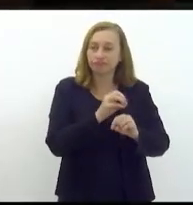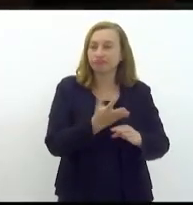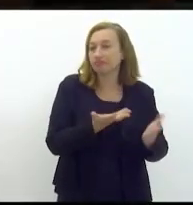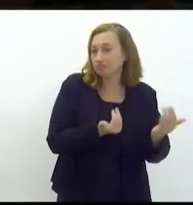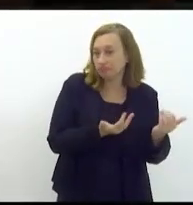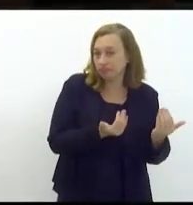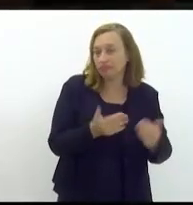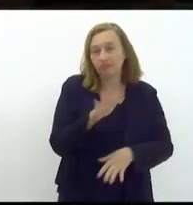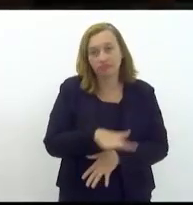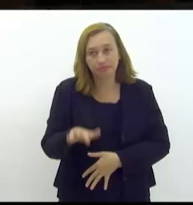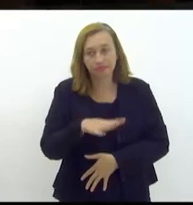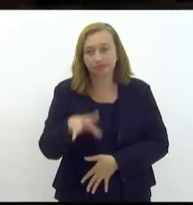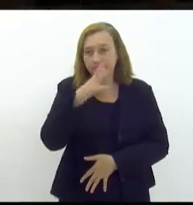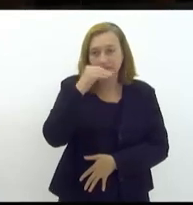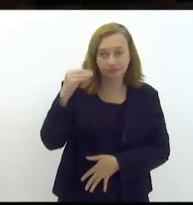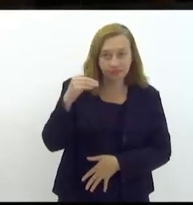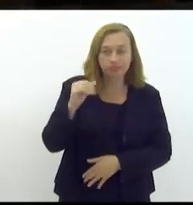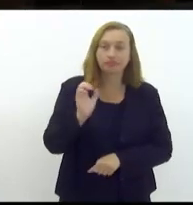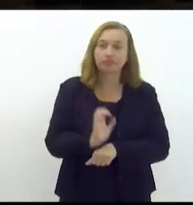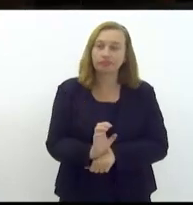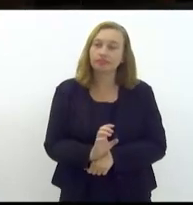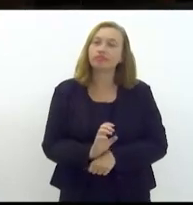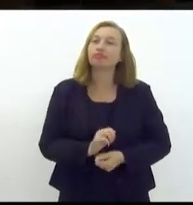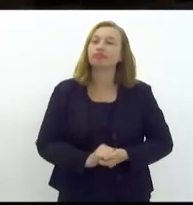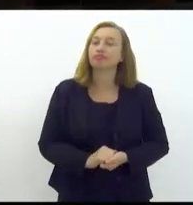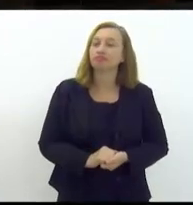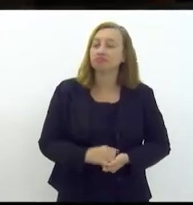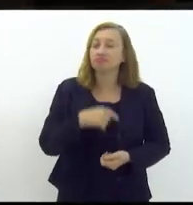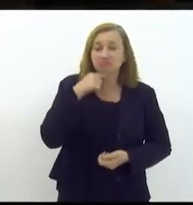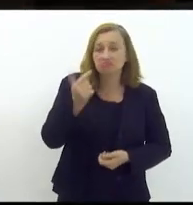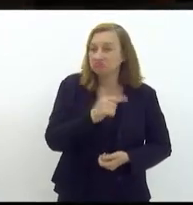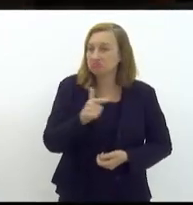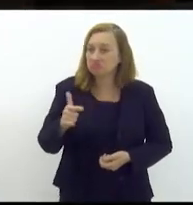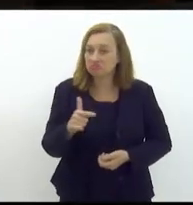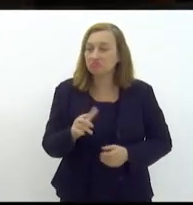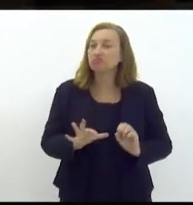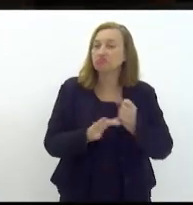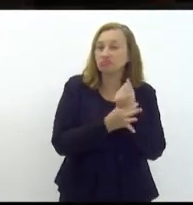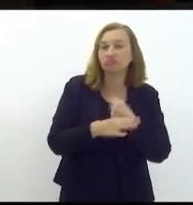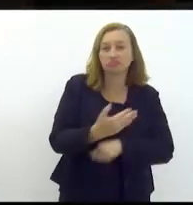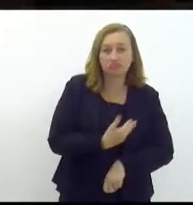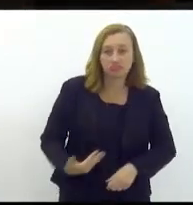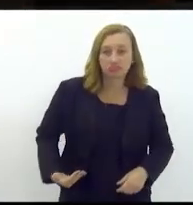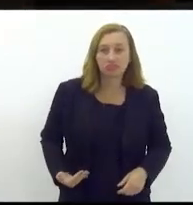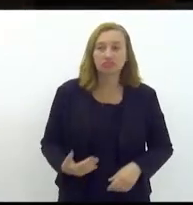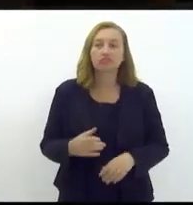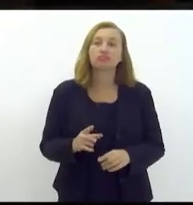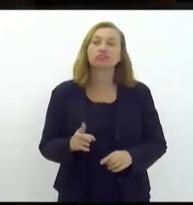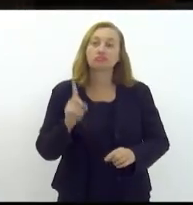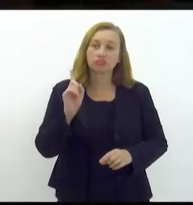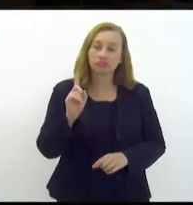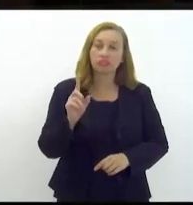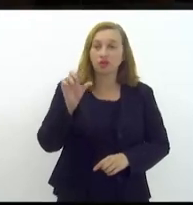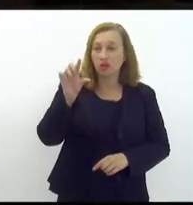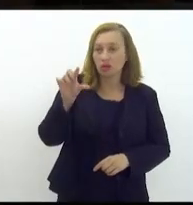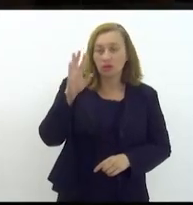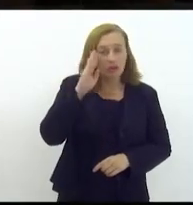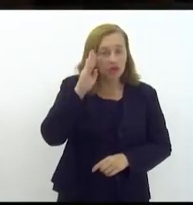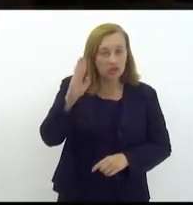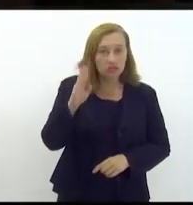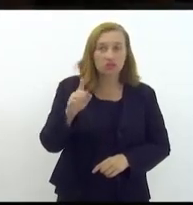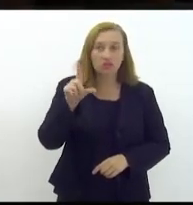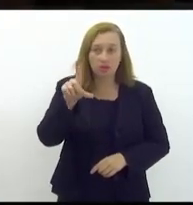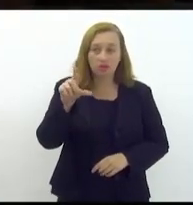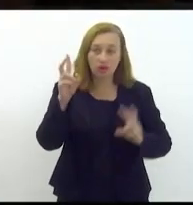jovens e crianças e adolescentes do nosso Estado e eu não tenho dúvida que a segurança pública é uma dessas questões então eu quero aqui